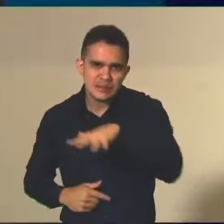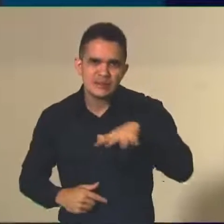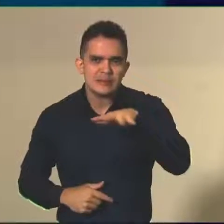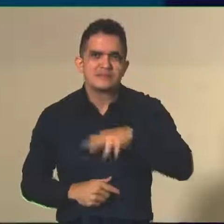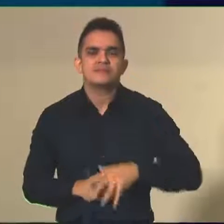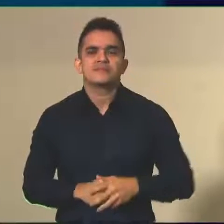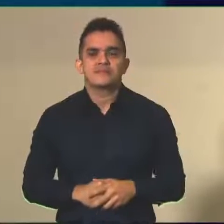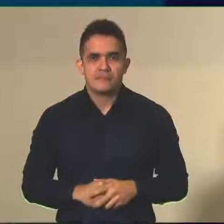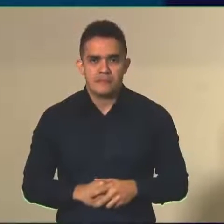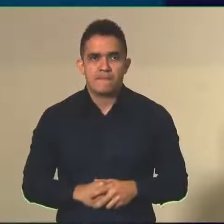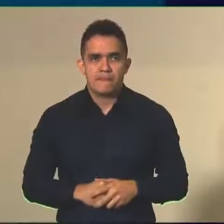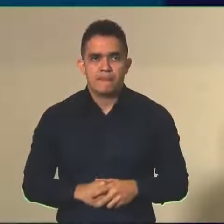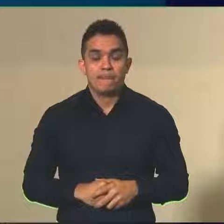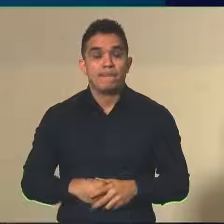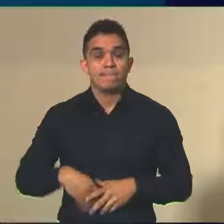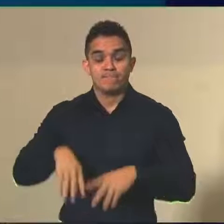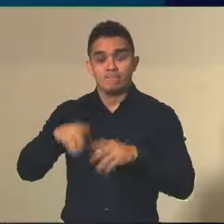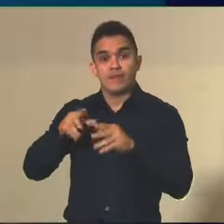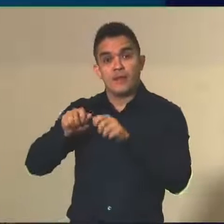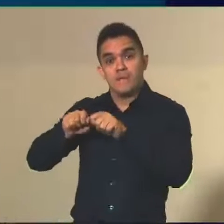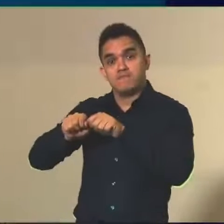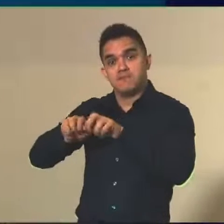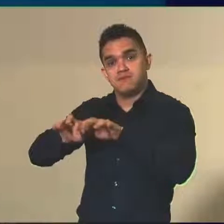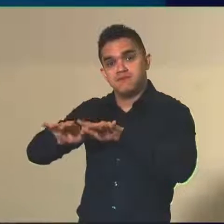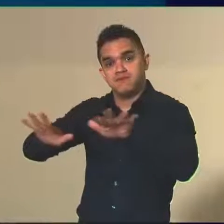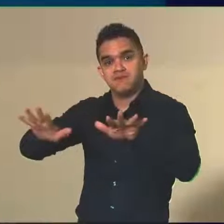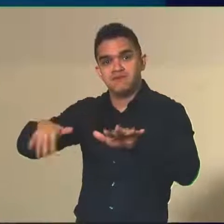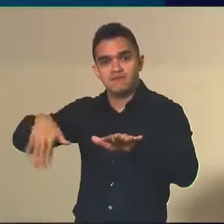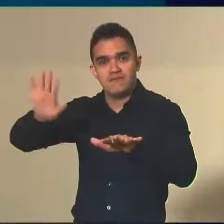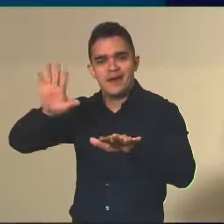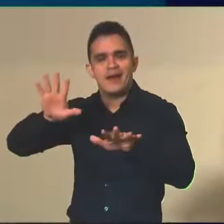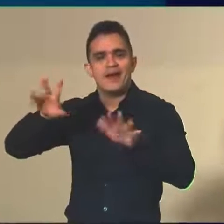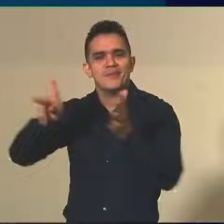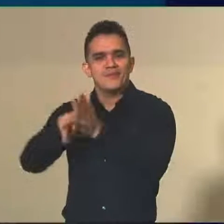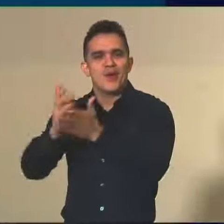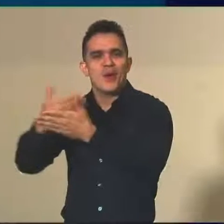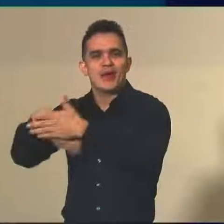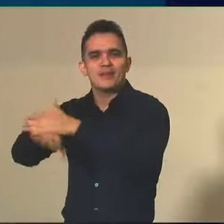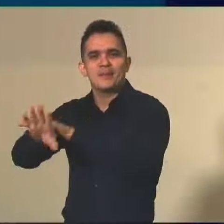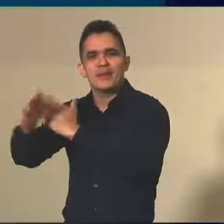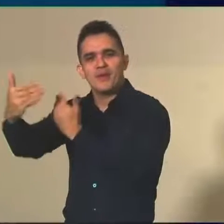uma pulverização ainda maior do armazenamento dessas provas,